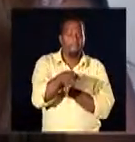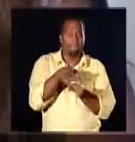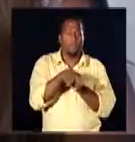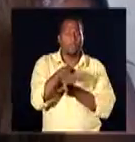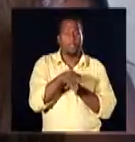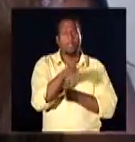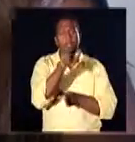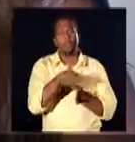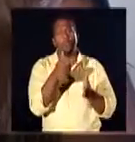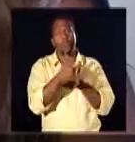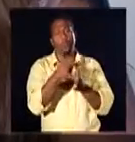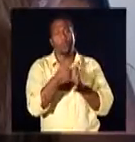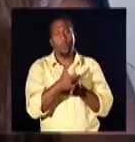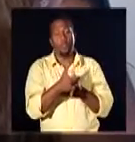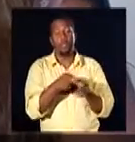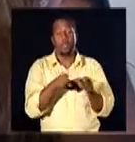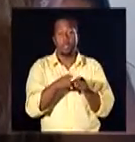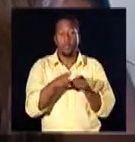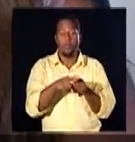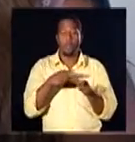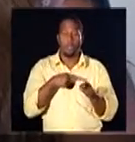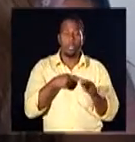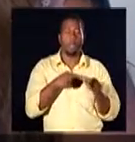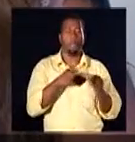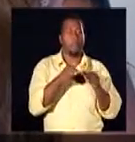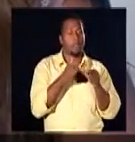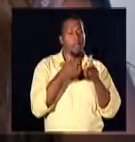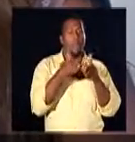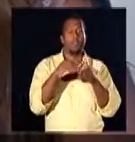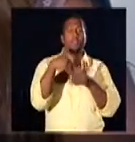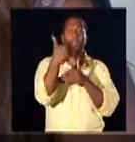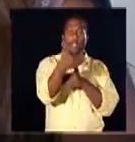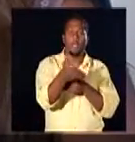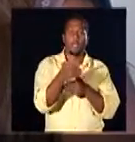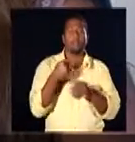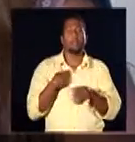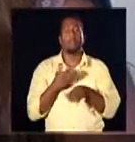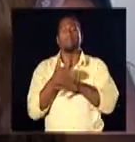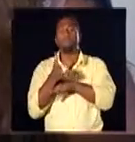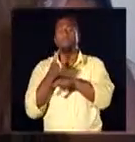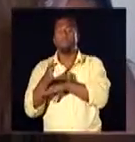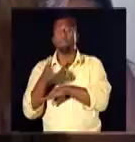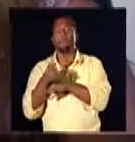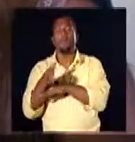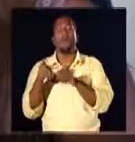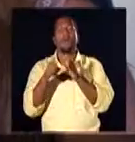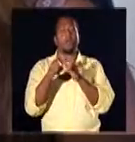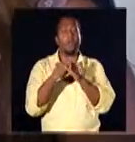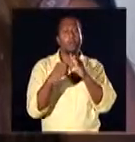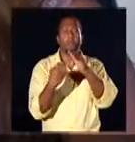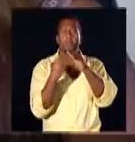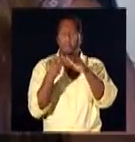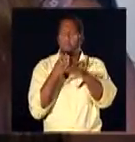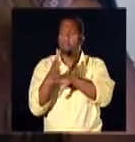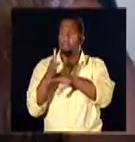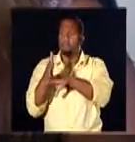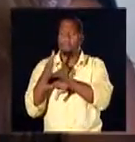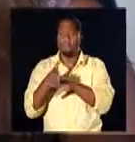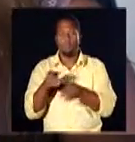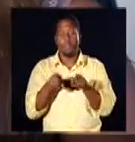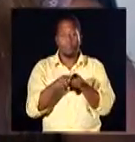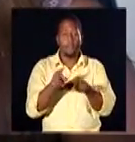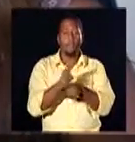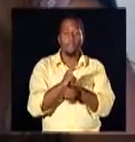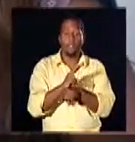Na parte de orientação ao consumidor, ela realiza também atividades externas, fiscalizando os estabelecimentos